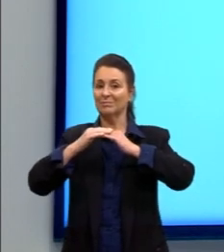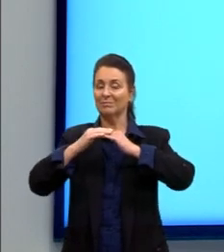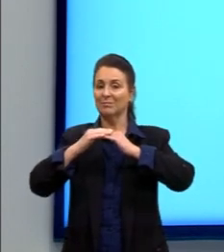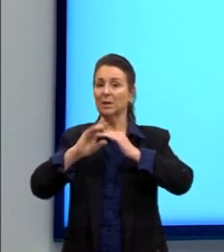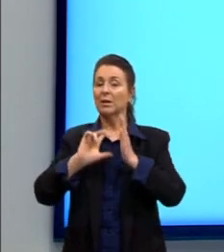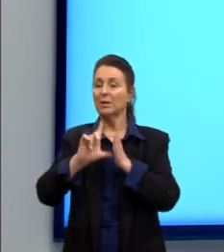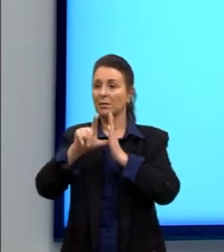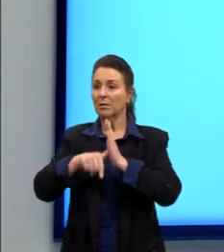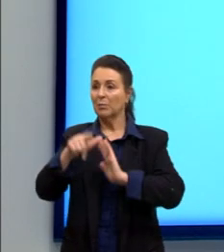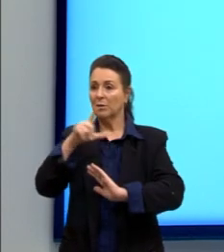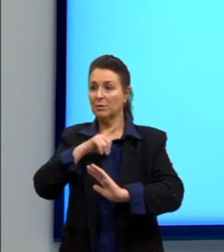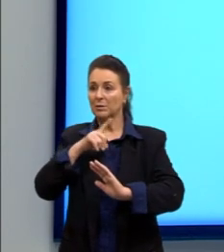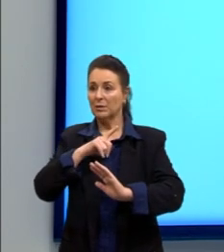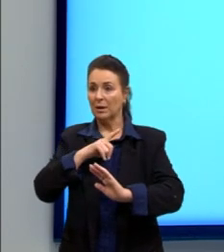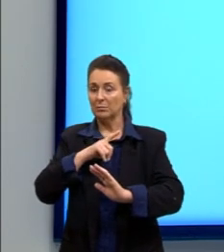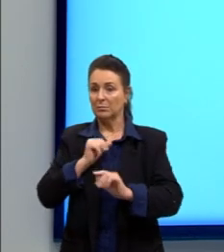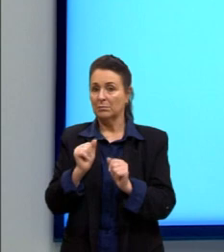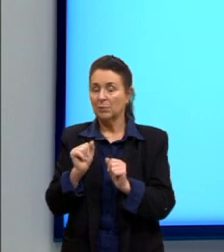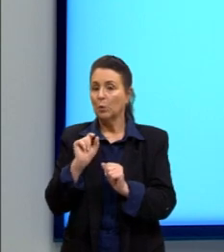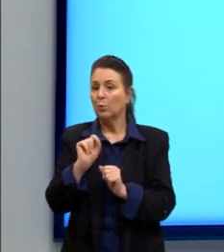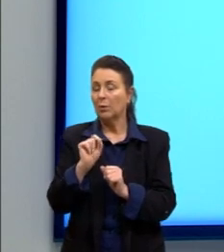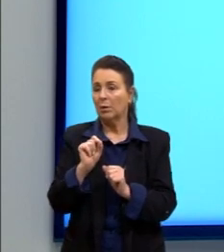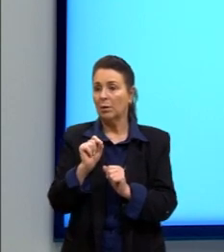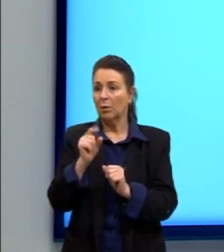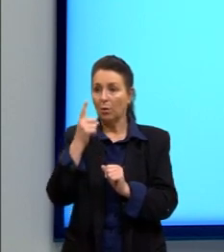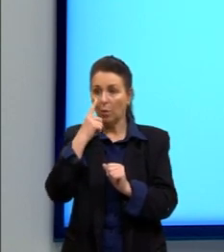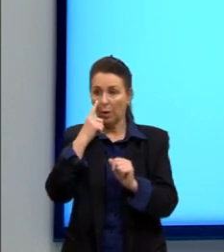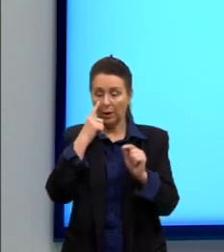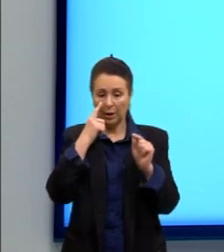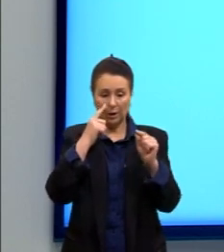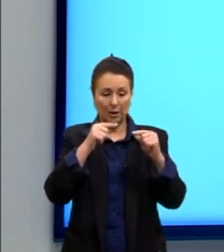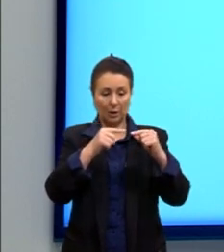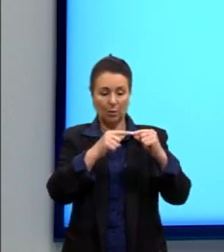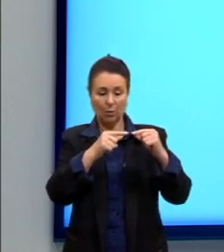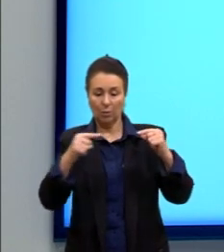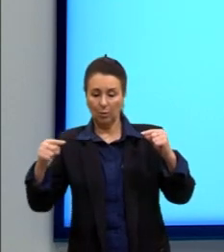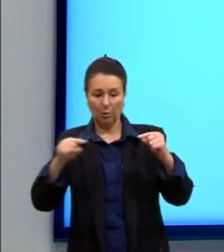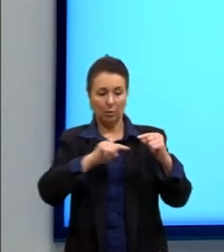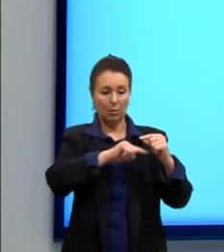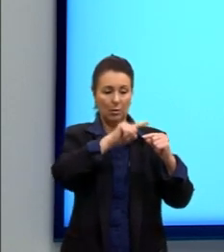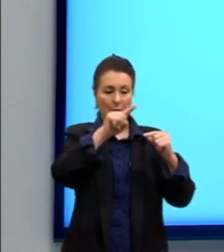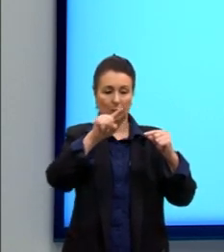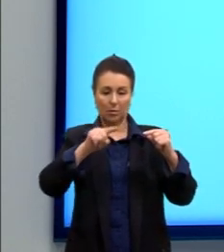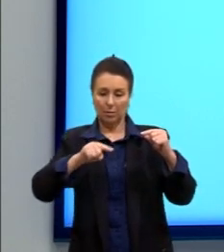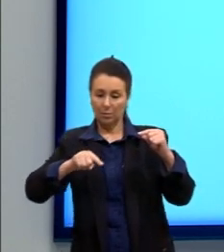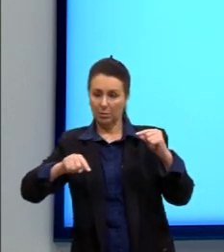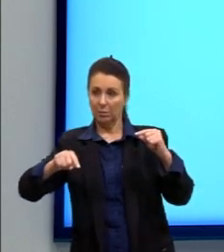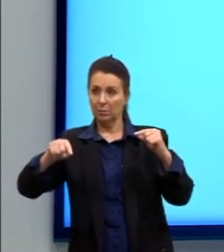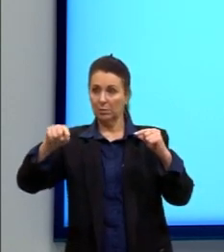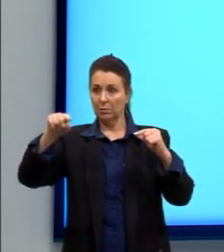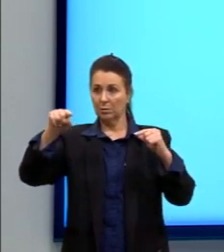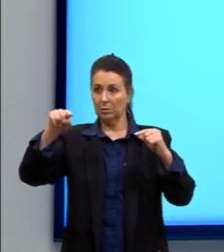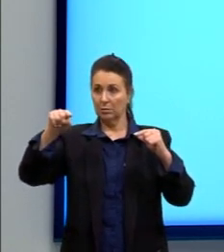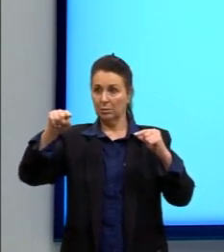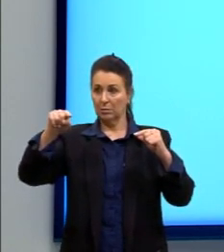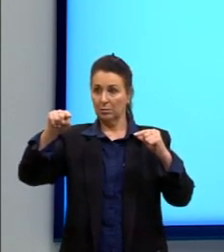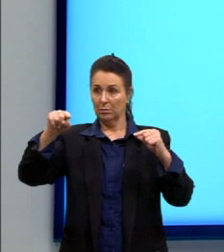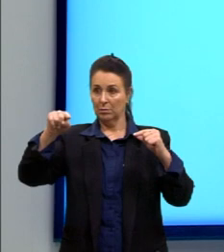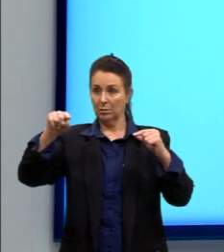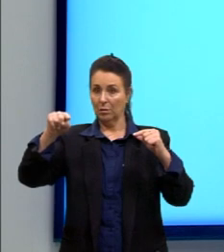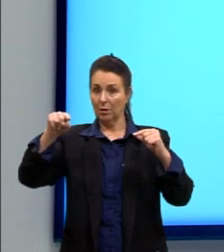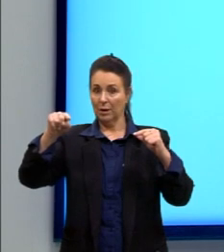Depois a gente vai ter, então, o quê? Ó, vejam que essa onda aqui, ela está assim e depois ela desce.